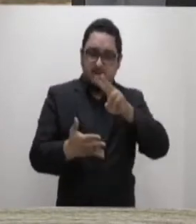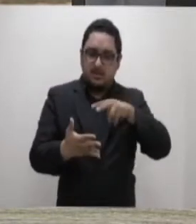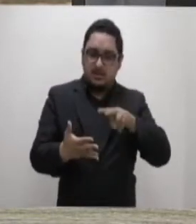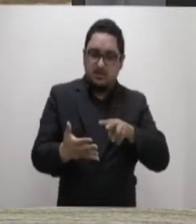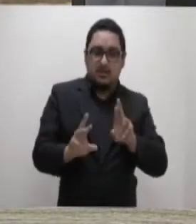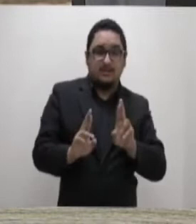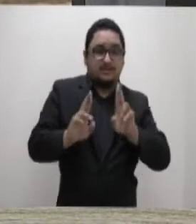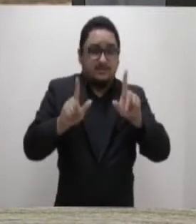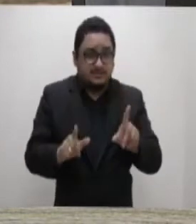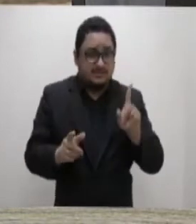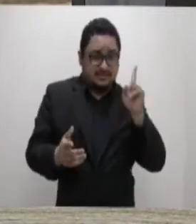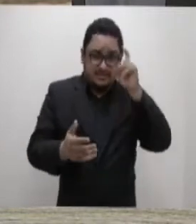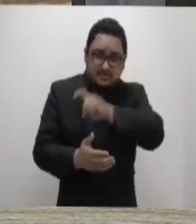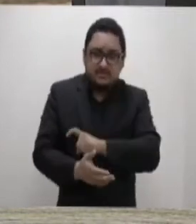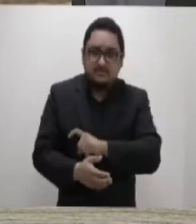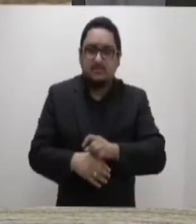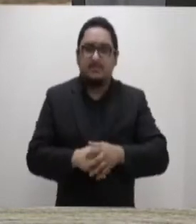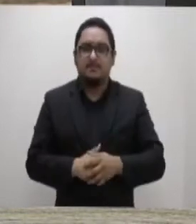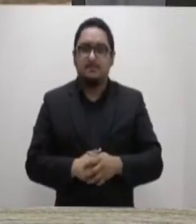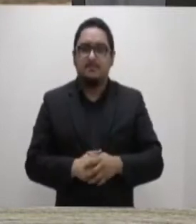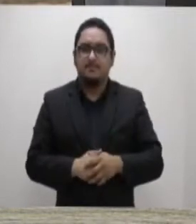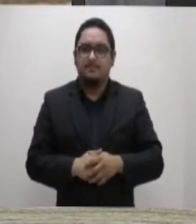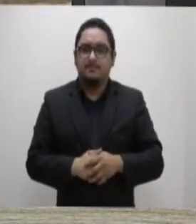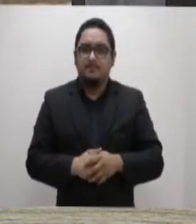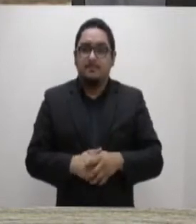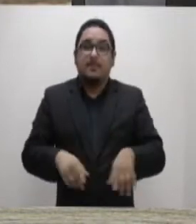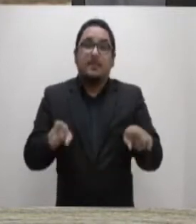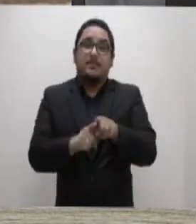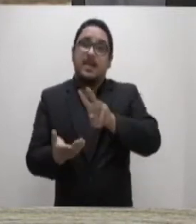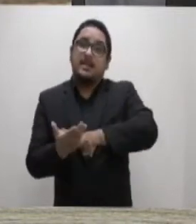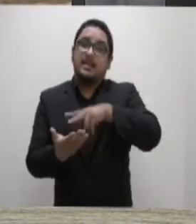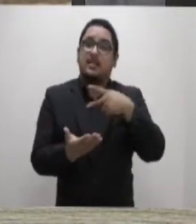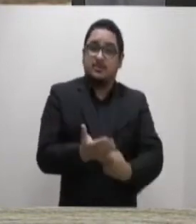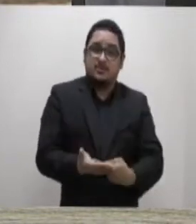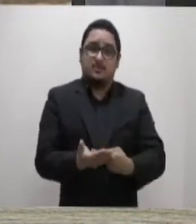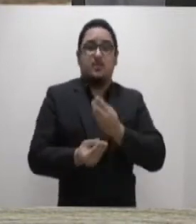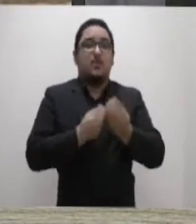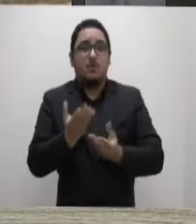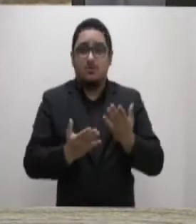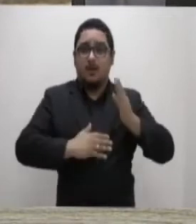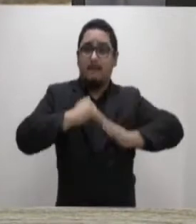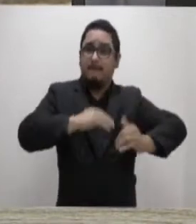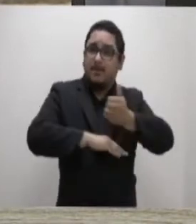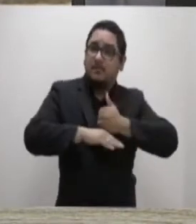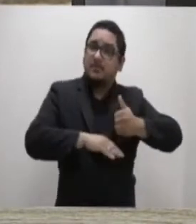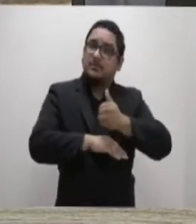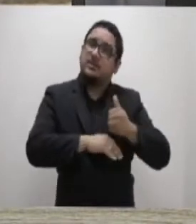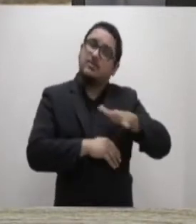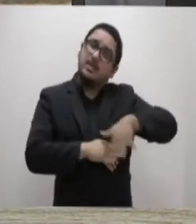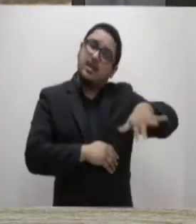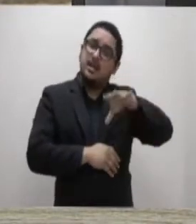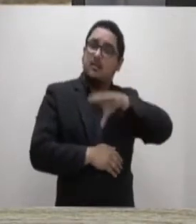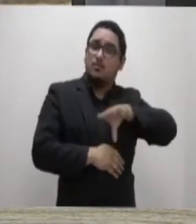Precisamos ainda citar a questão das traduções. Como fariam os profissionais de ensino da língua portuguesa